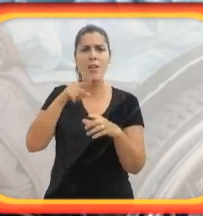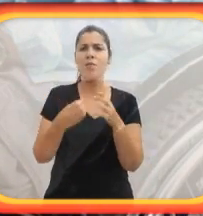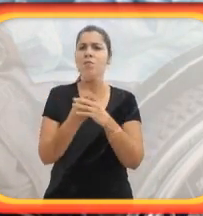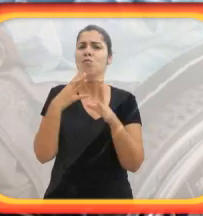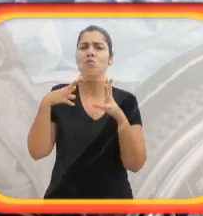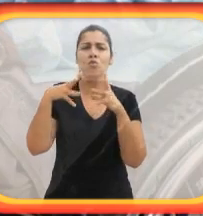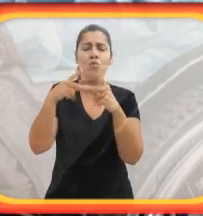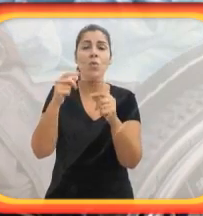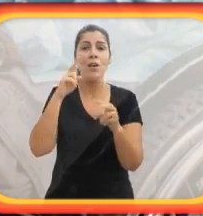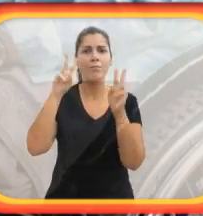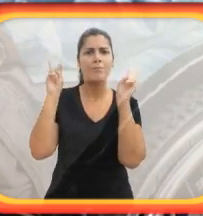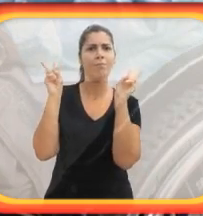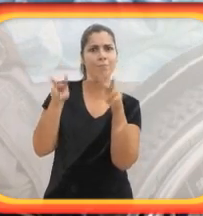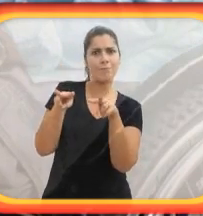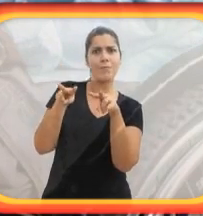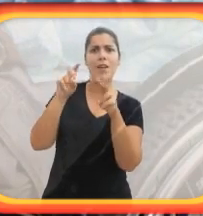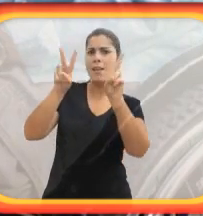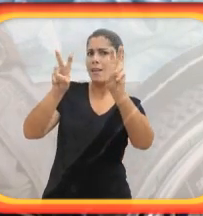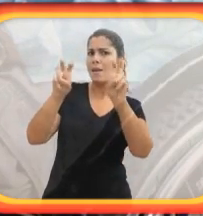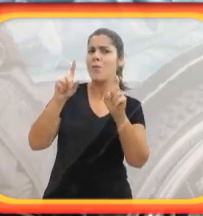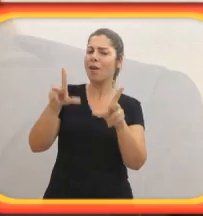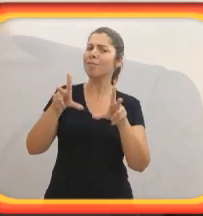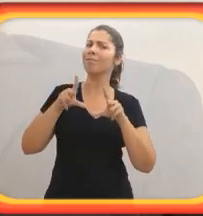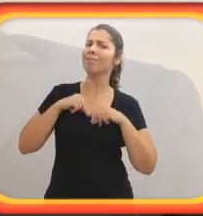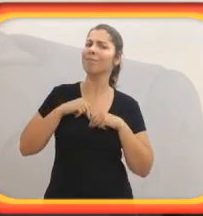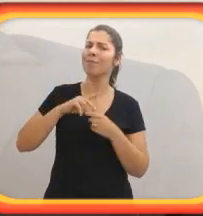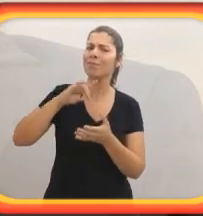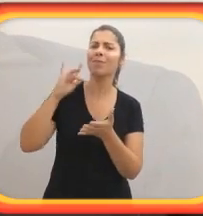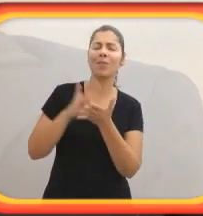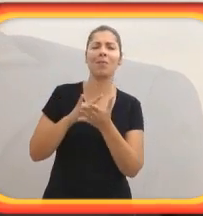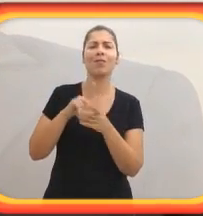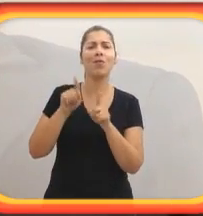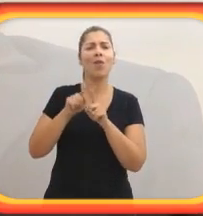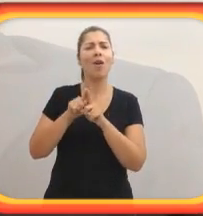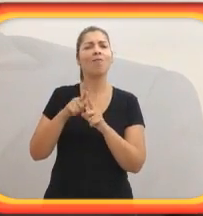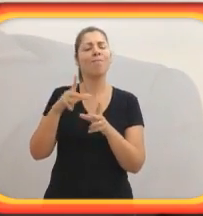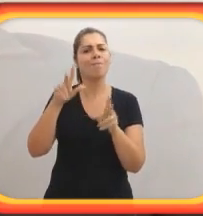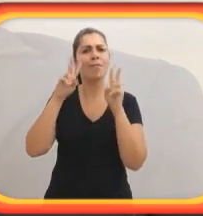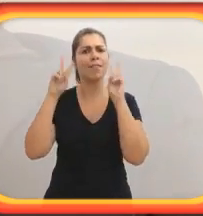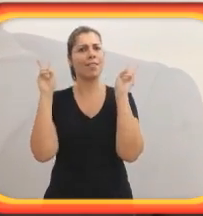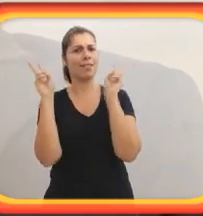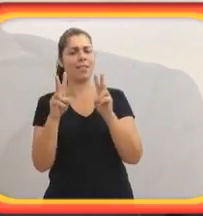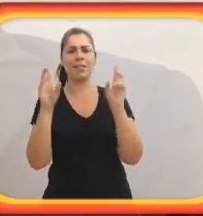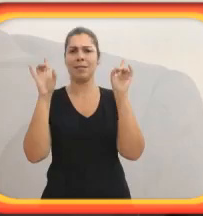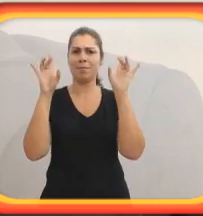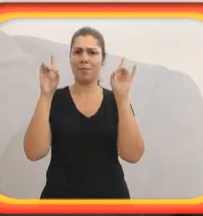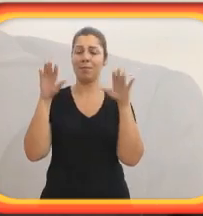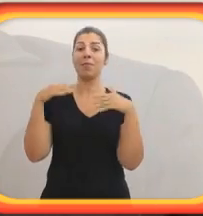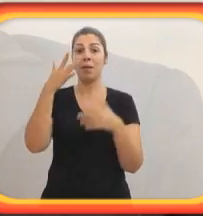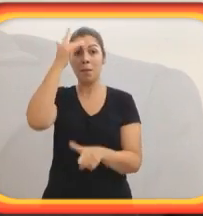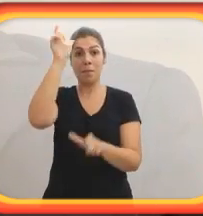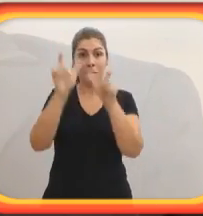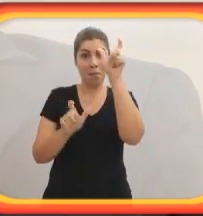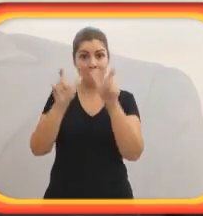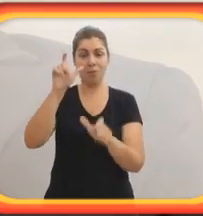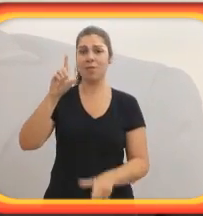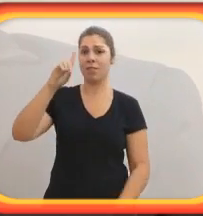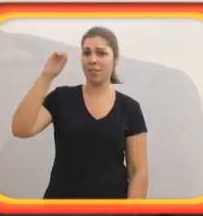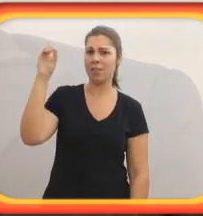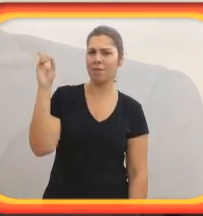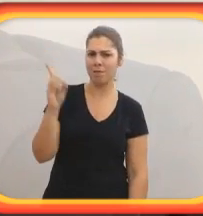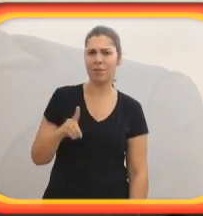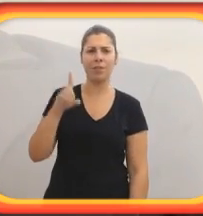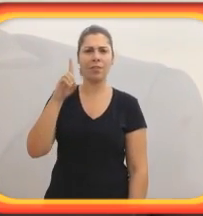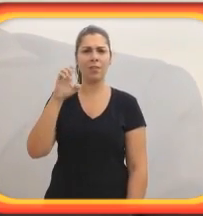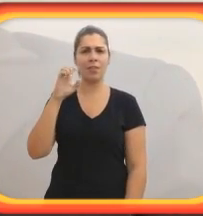visibilidade ao tema das pessoas com deficiência. Atrair a atenção da mídia, dos governos, do setor privado, da